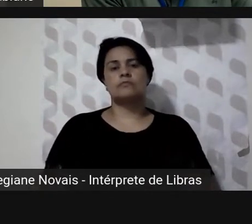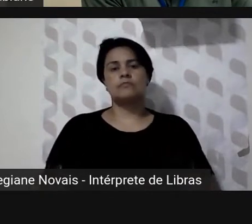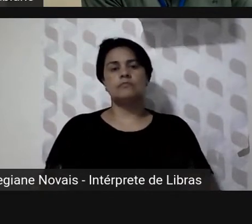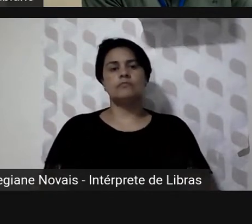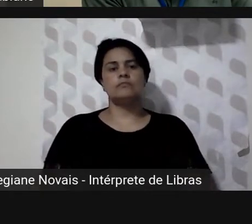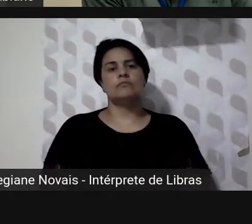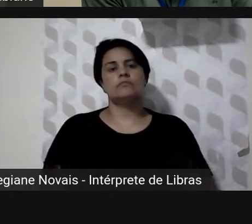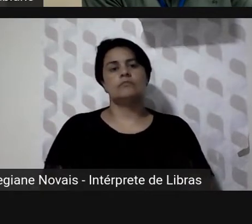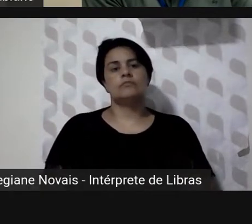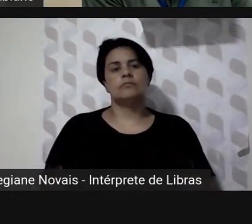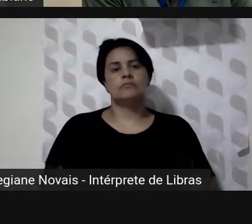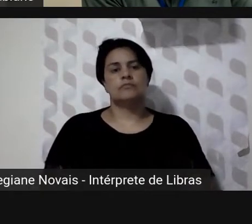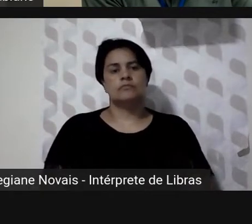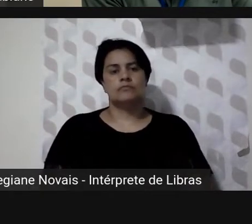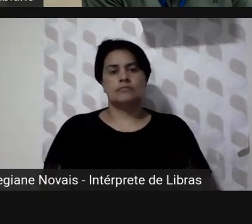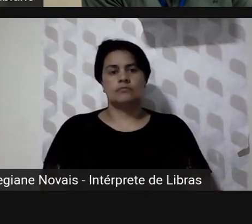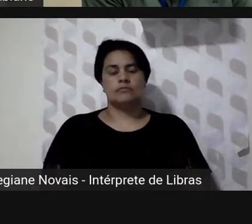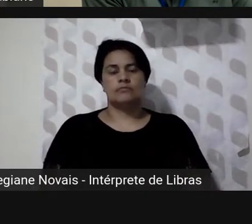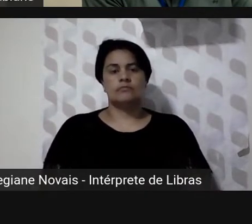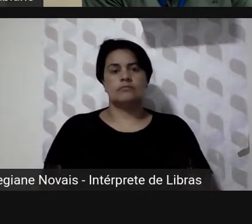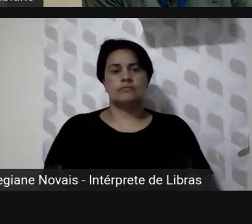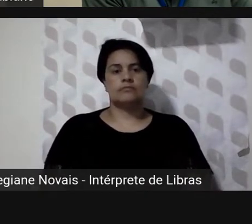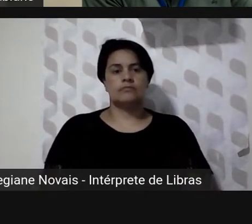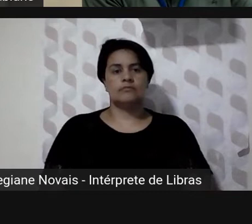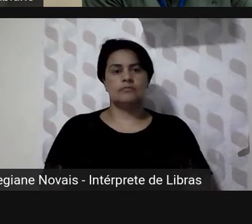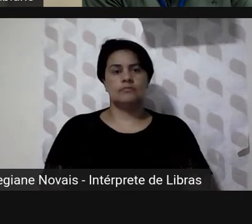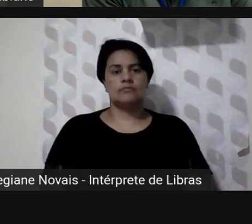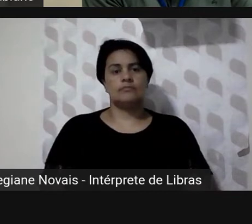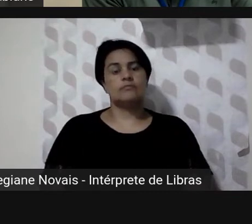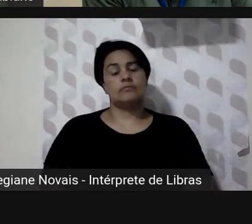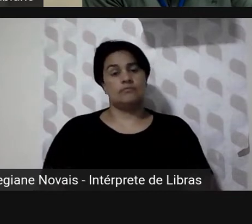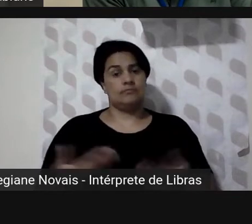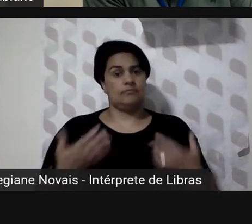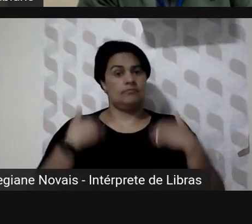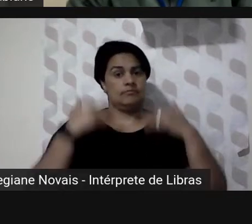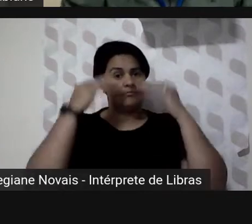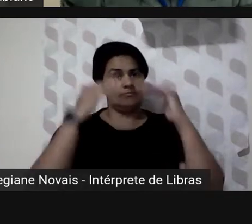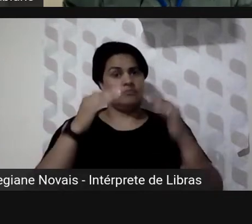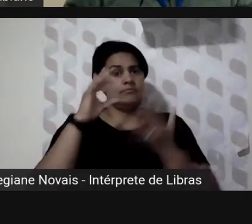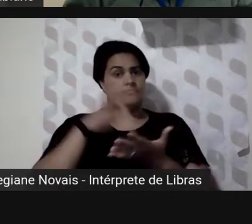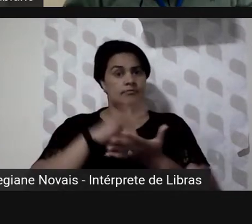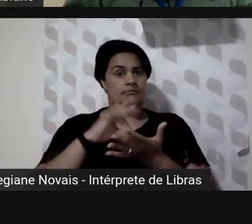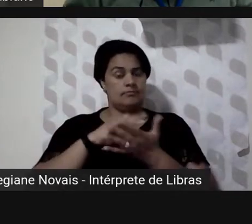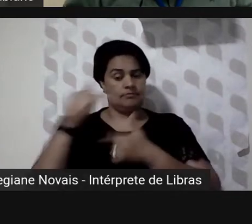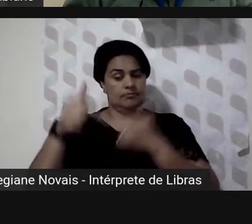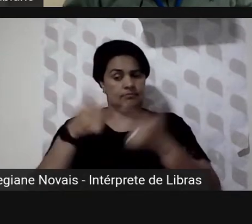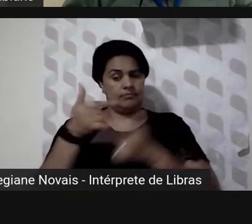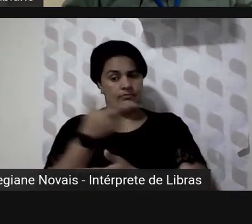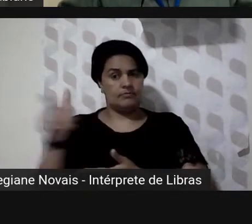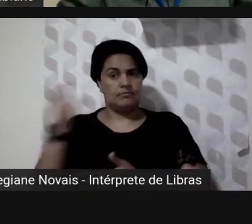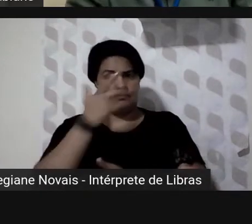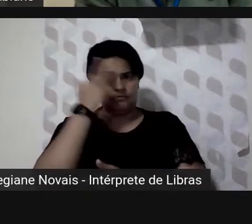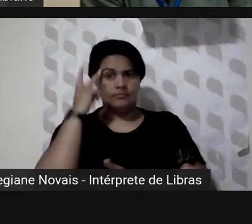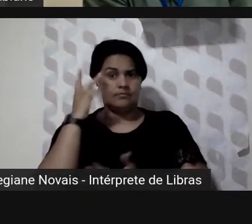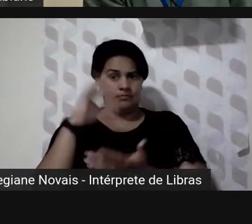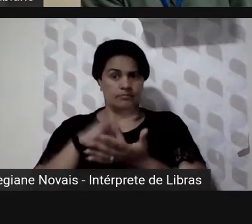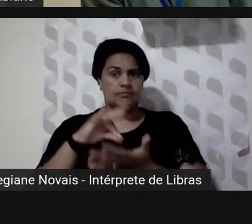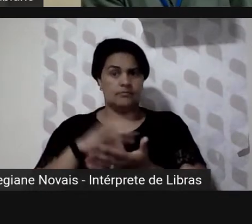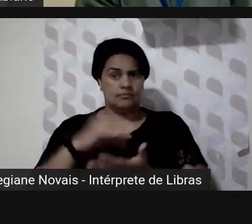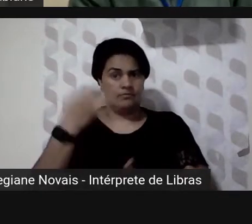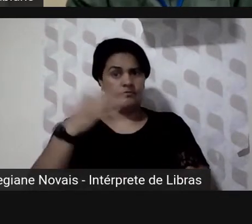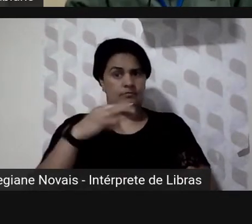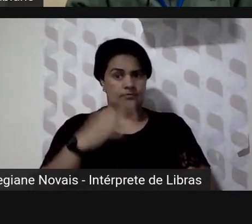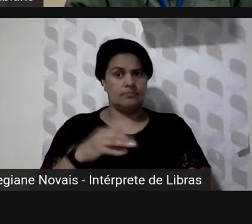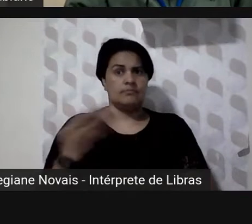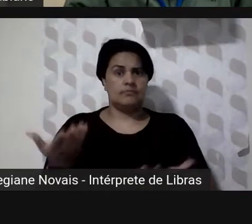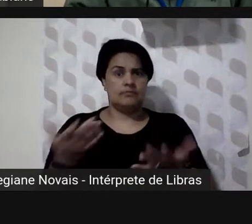aí que eu e sem querer tirar o trabalho ou seja livrando tanto pessoas como o Cristiano como o Fábio para trabalharem